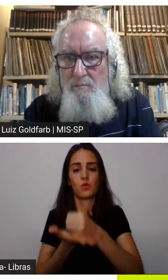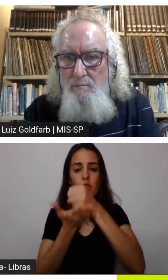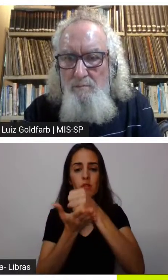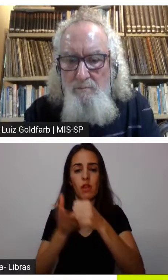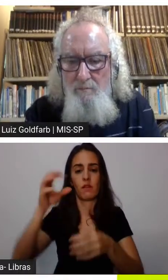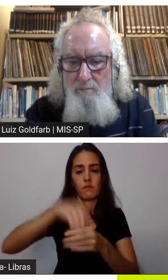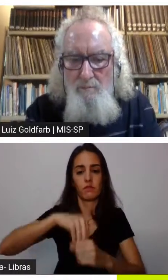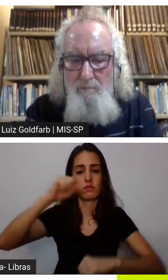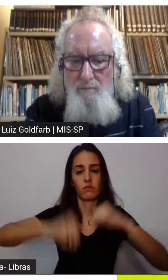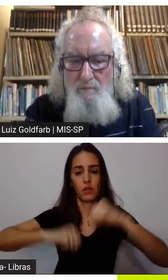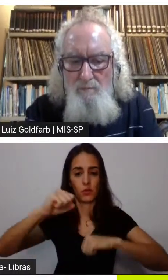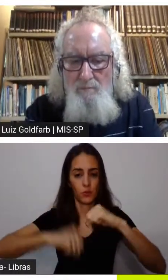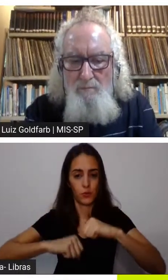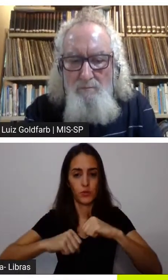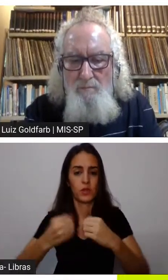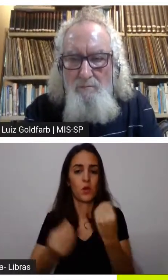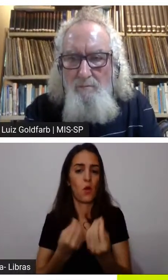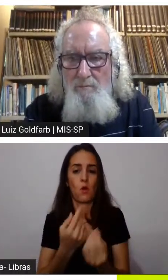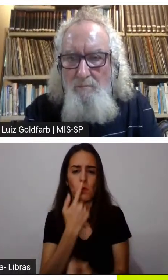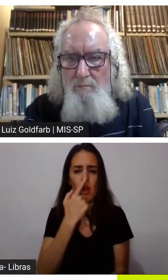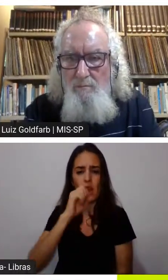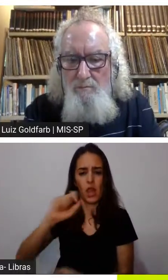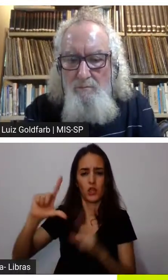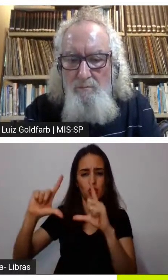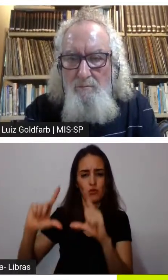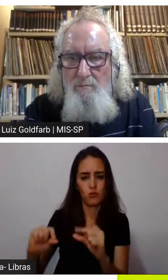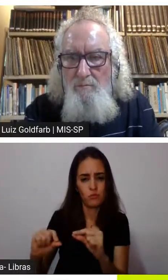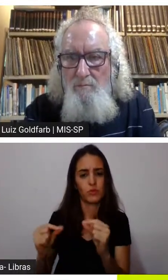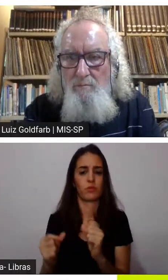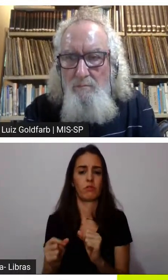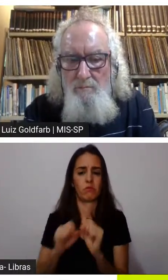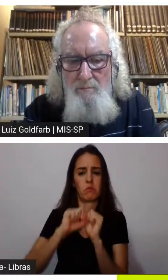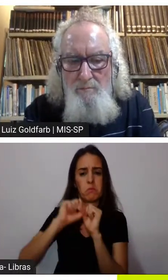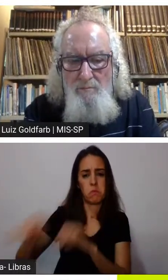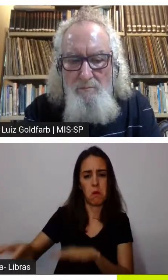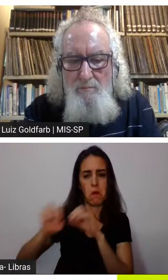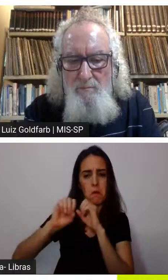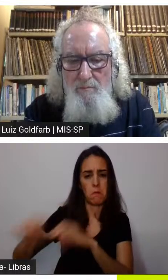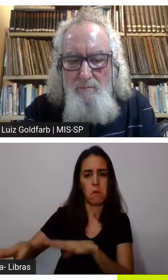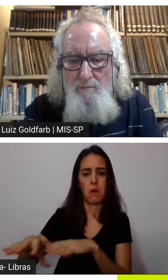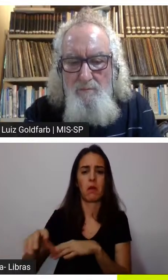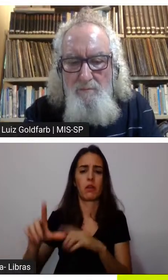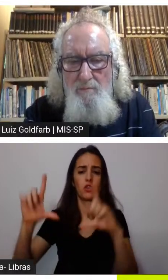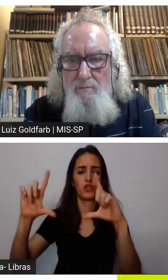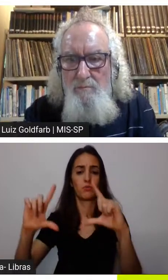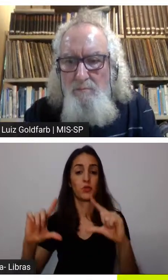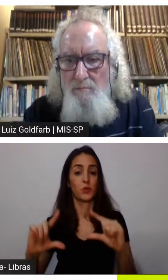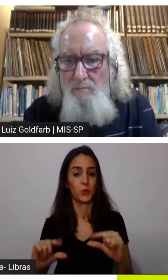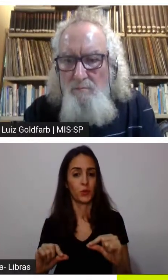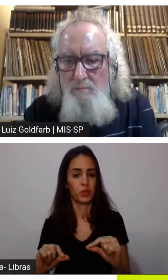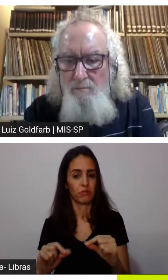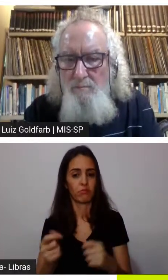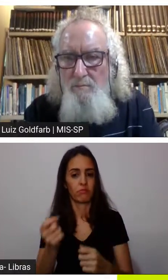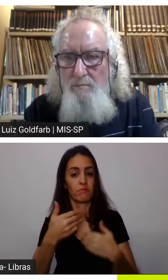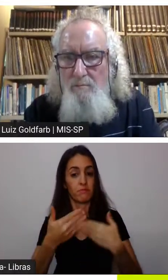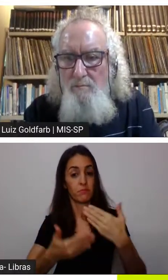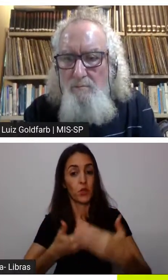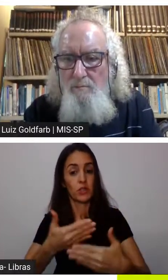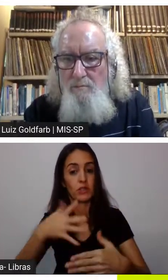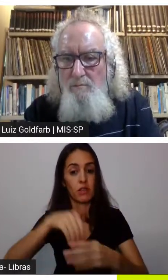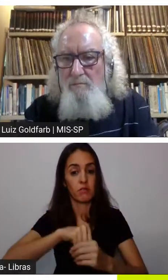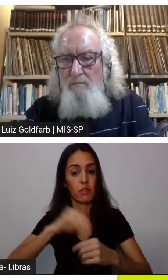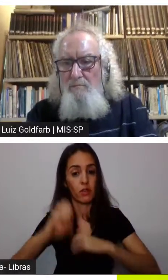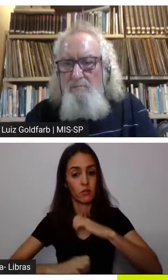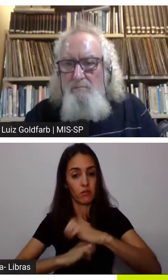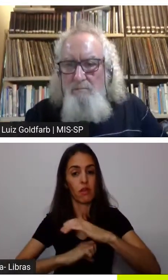gerando menos resíduos nunca a gente teve uma evolução tecnológica tão grande e essa pode ser uma